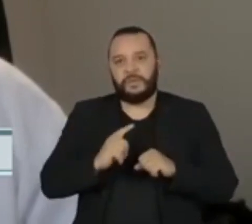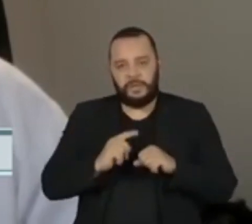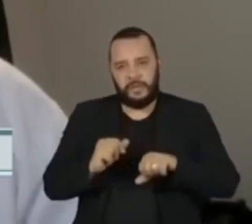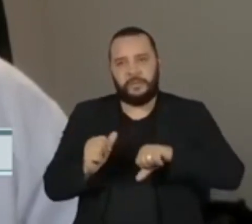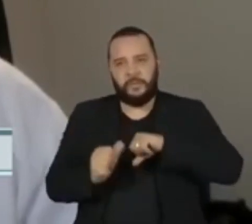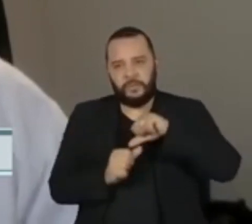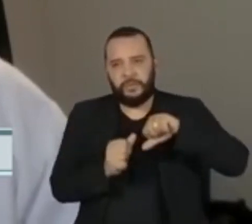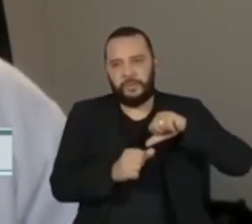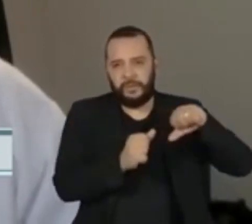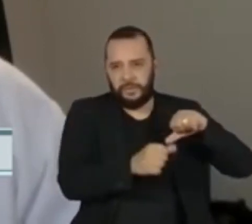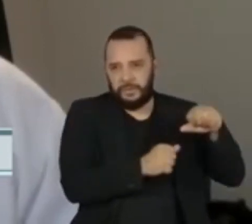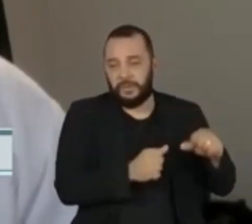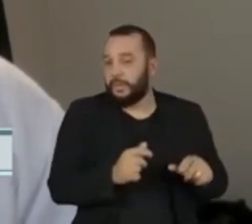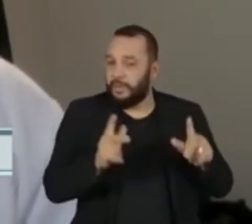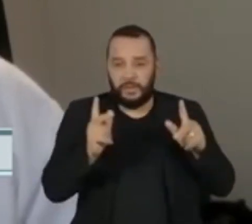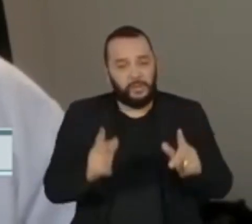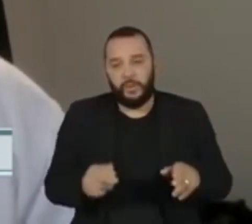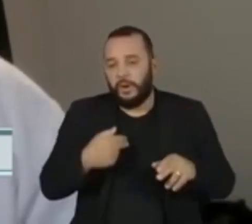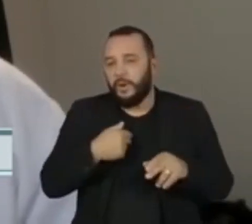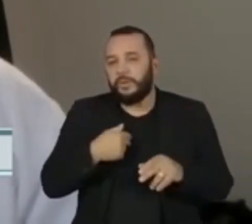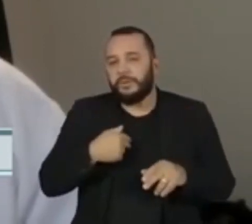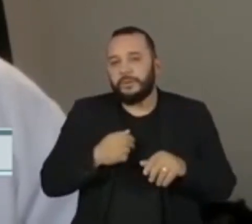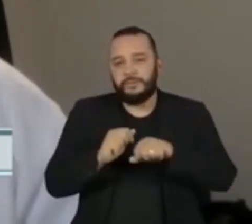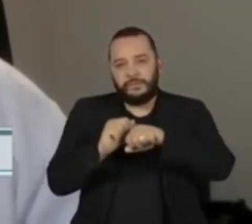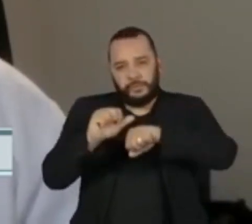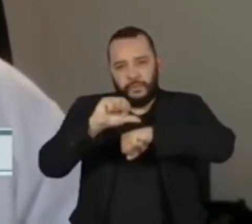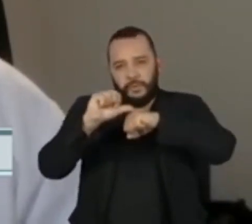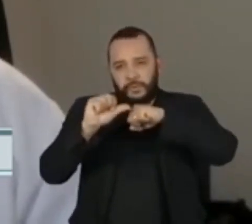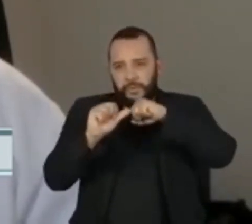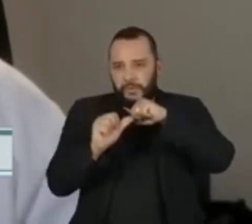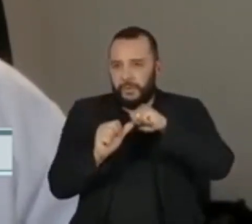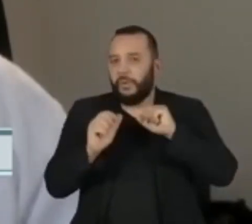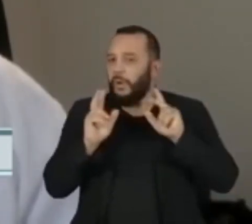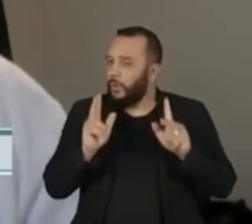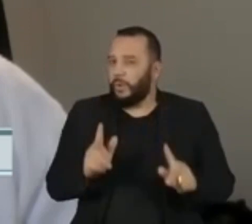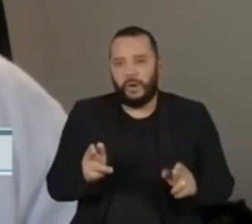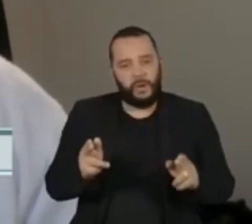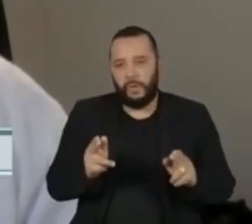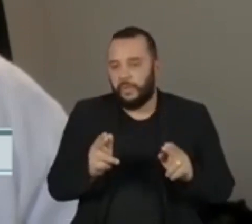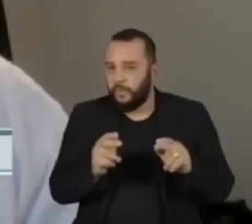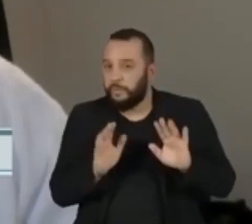quanto a Ômicron tinha em relação às cepas originais.